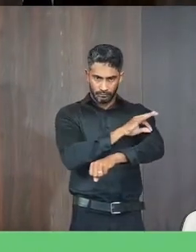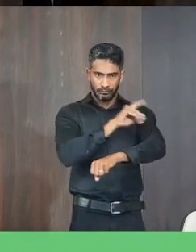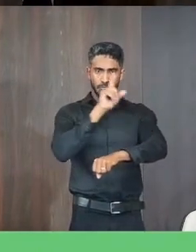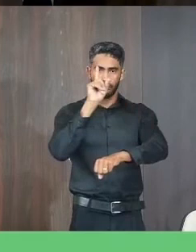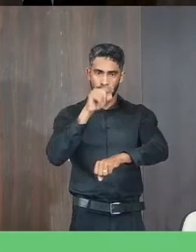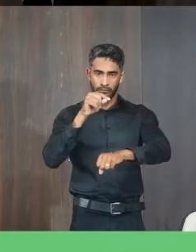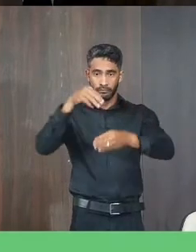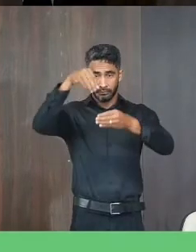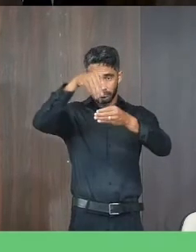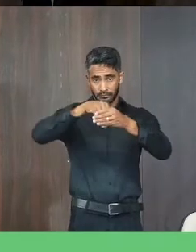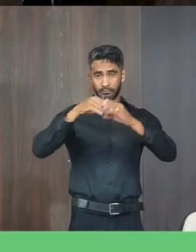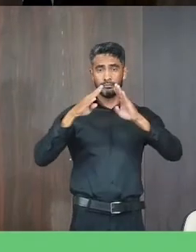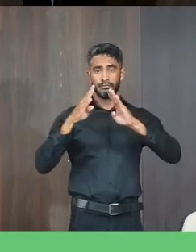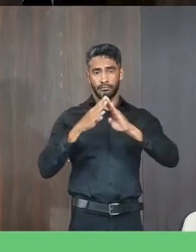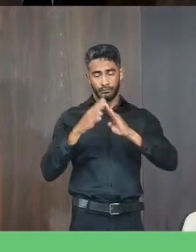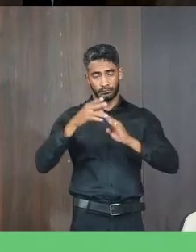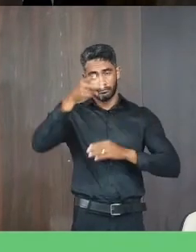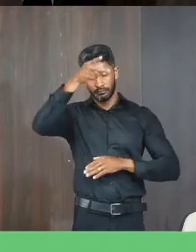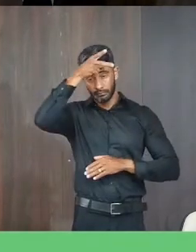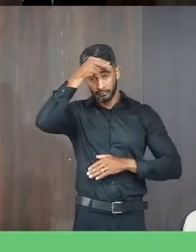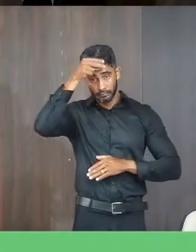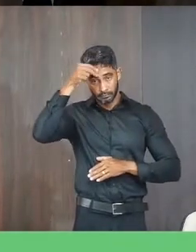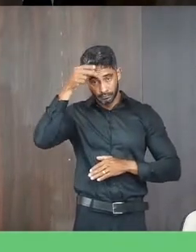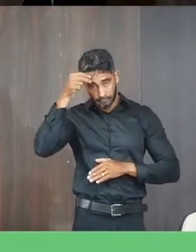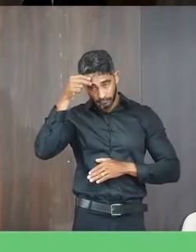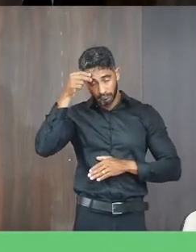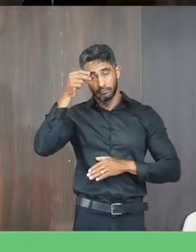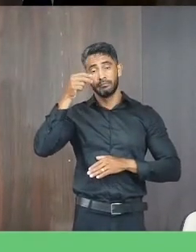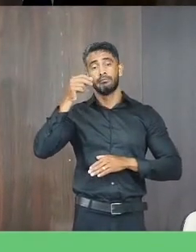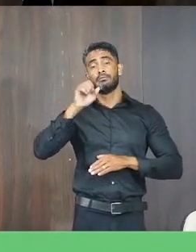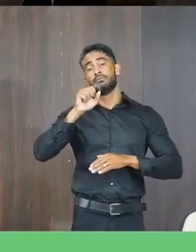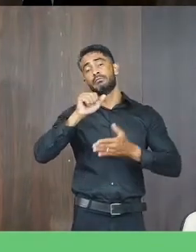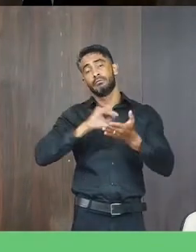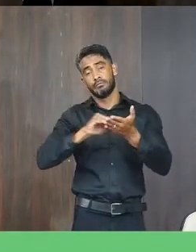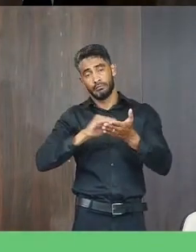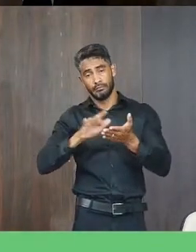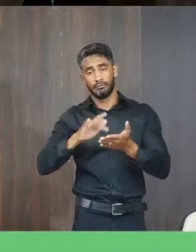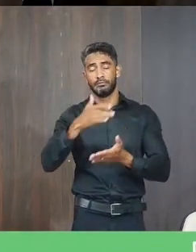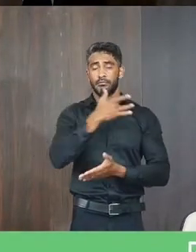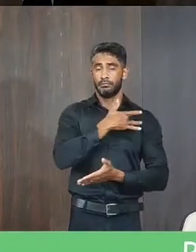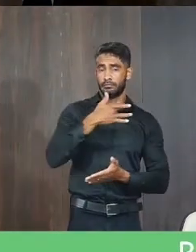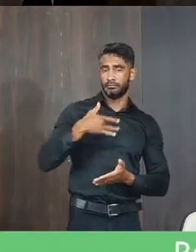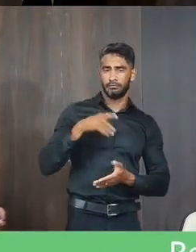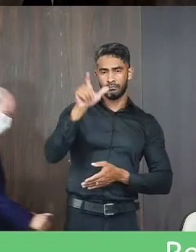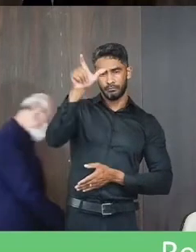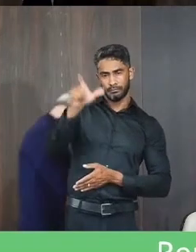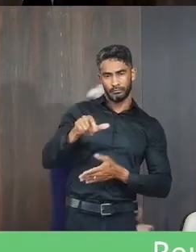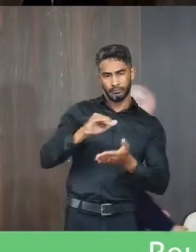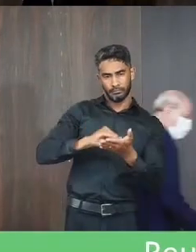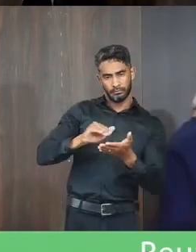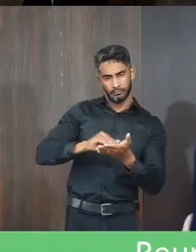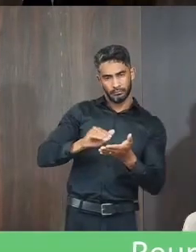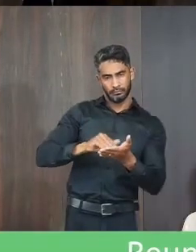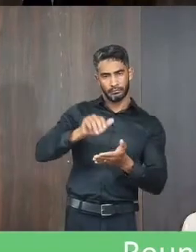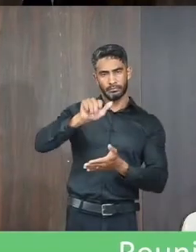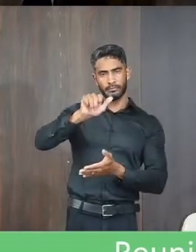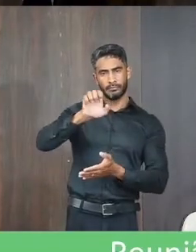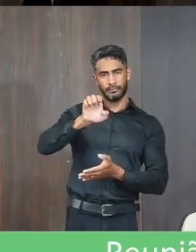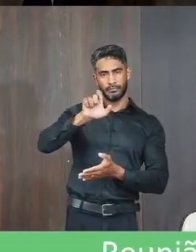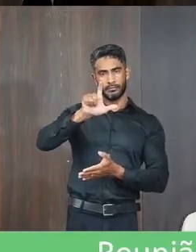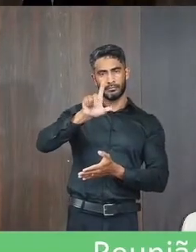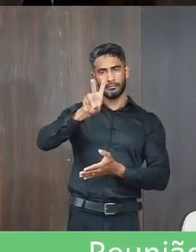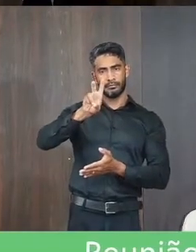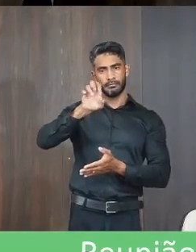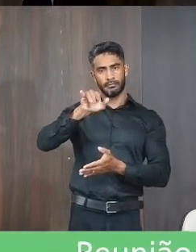intradomiciliar. A Prefeitura de Janaúba, através da Secretaria Municipal de Saúde, na pessoa do seu secretário municipal, Helvécio